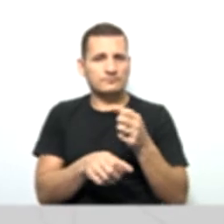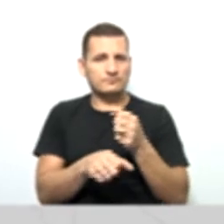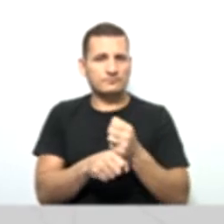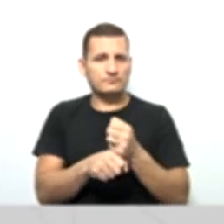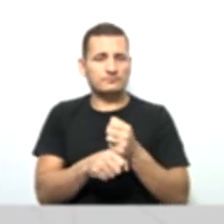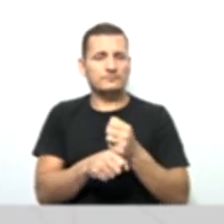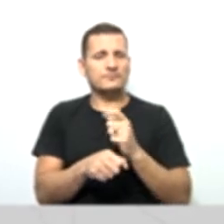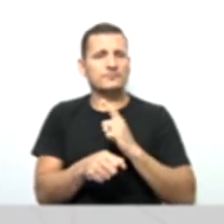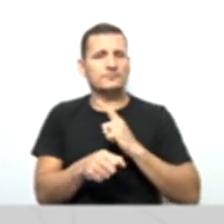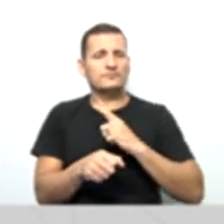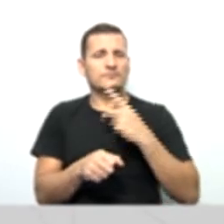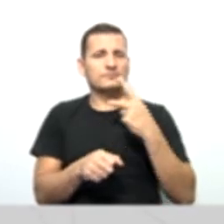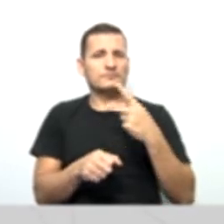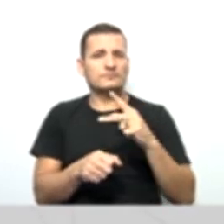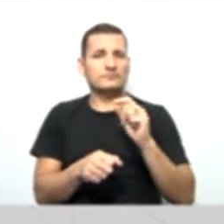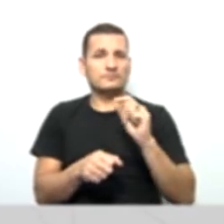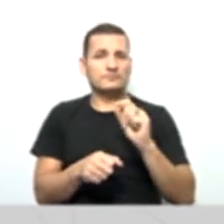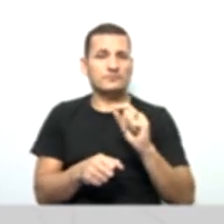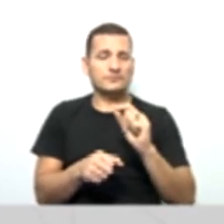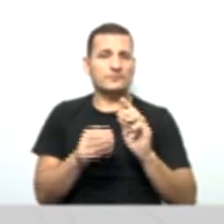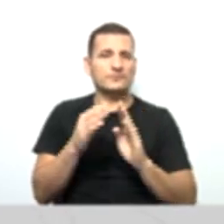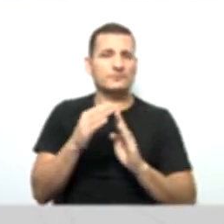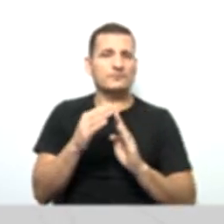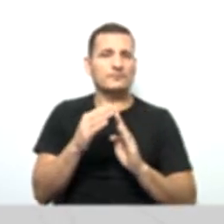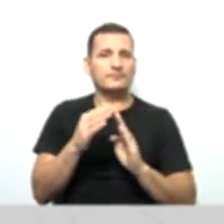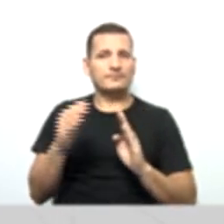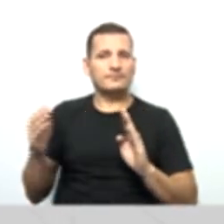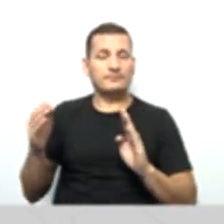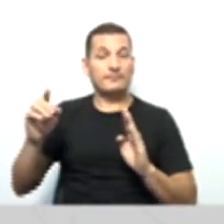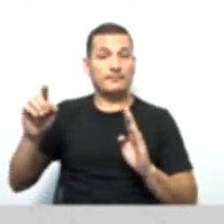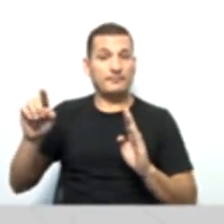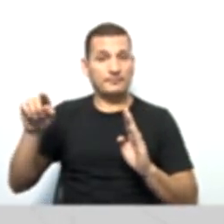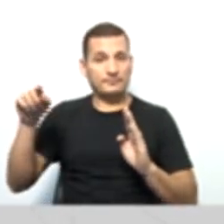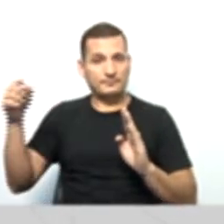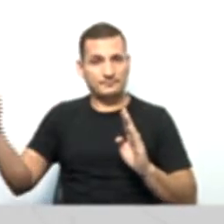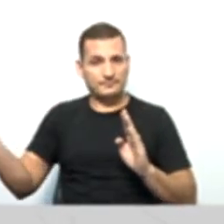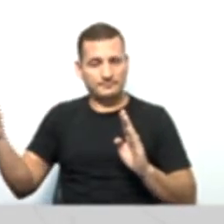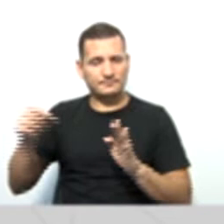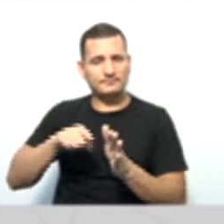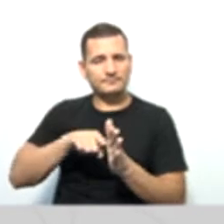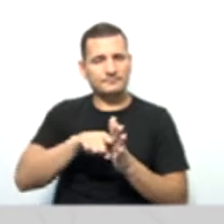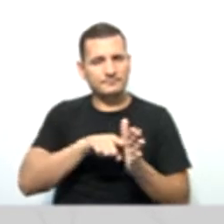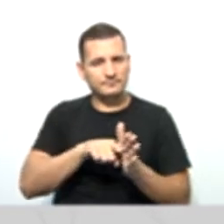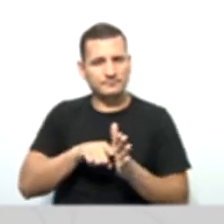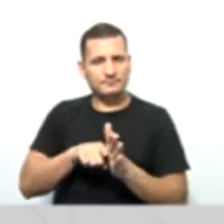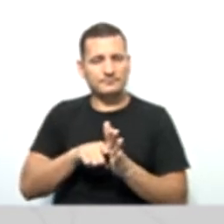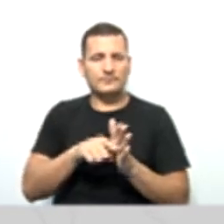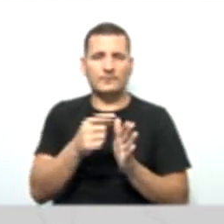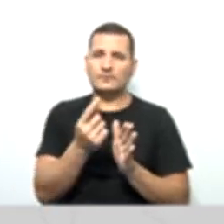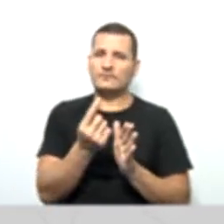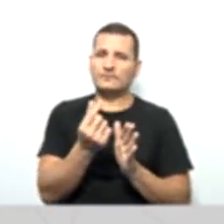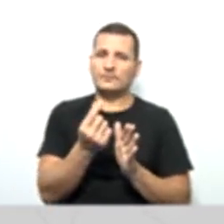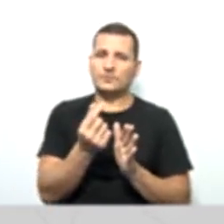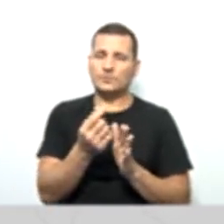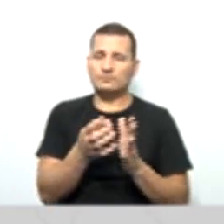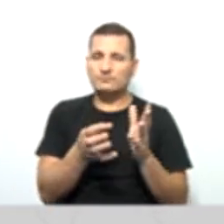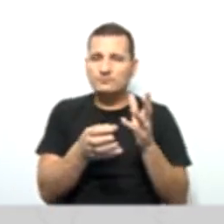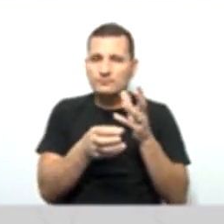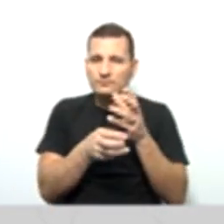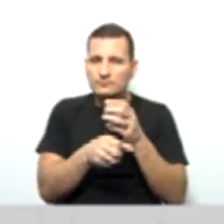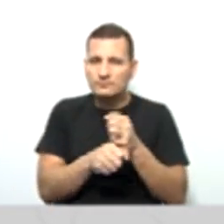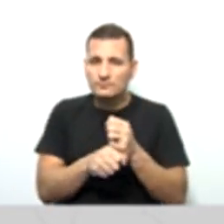realizações em períodos seguintes. auditoria dos valores contabilizados em receita do exercício seguinte